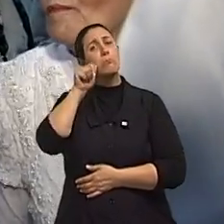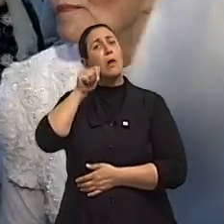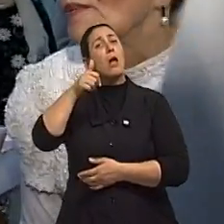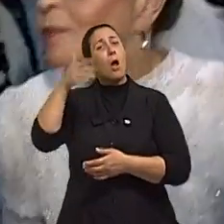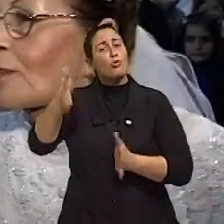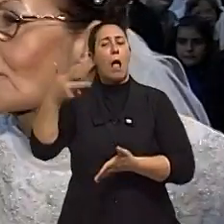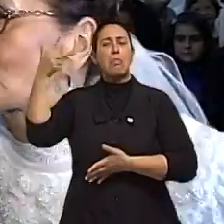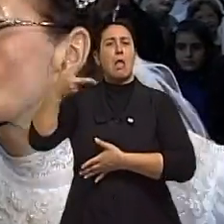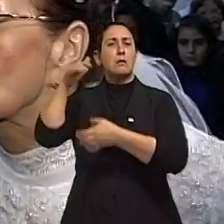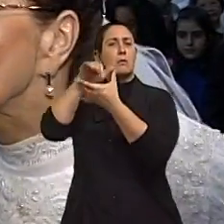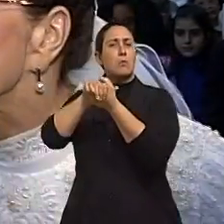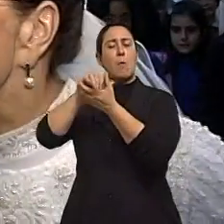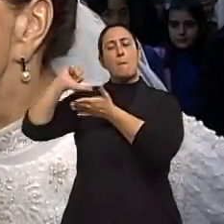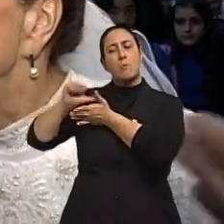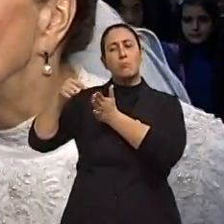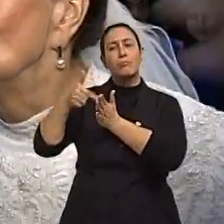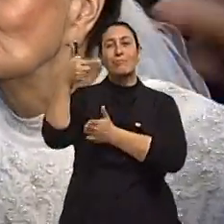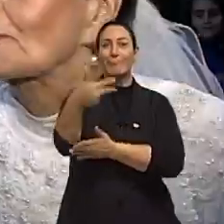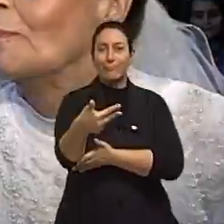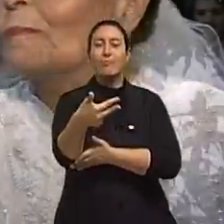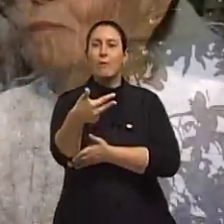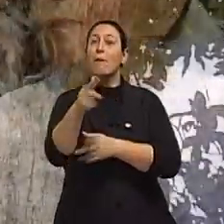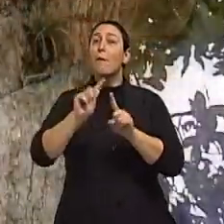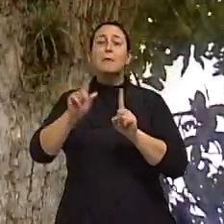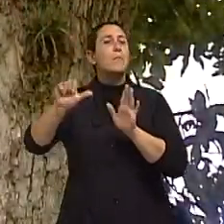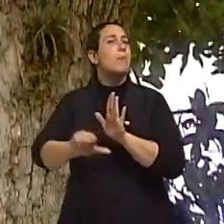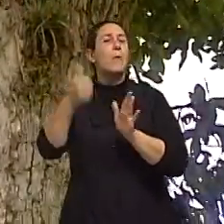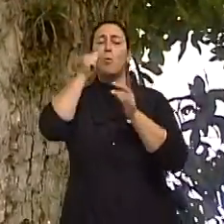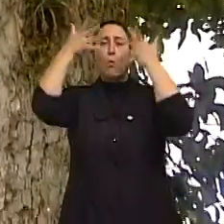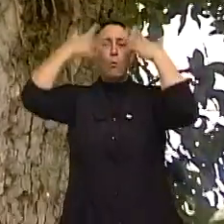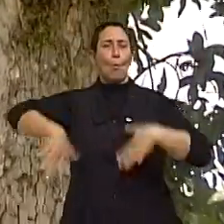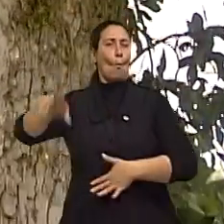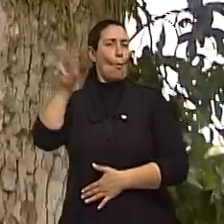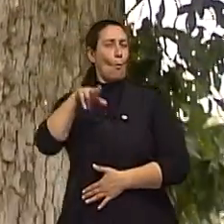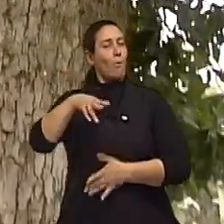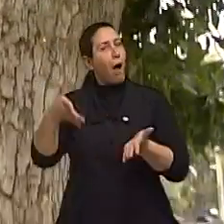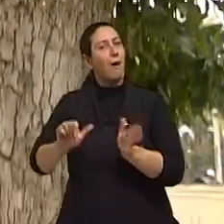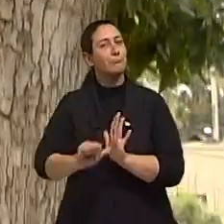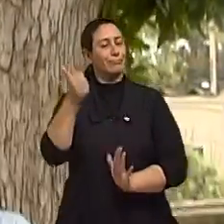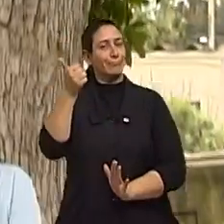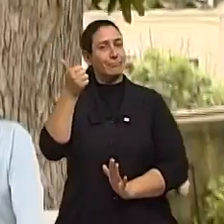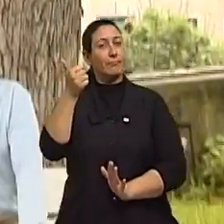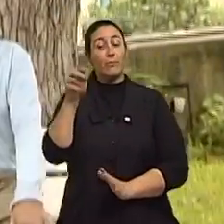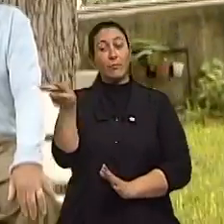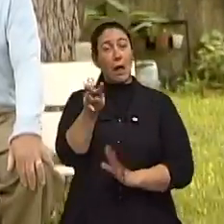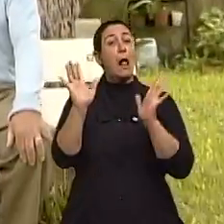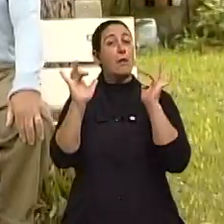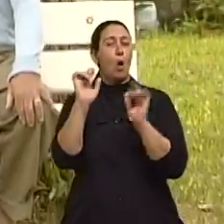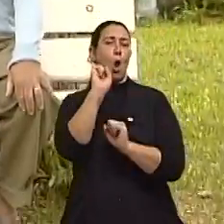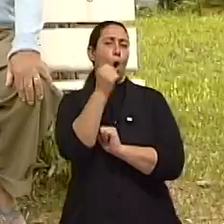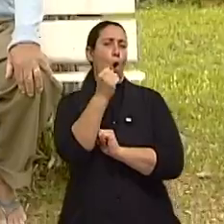terceiro matrimônio, mas era a primeira vez que usava o vestido de noiva. O namoro durou oito meses